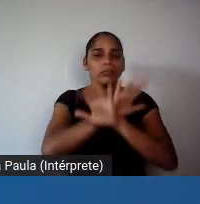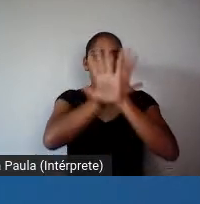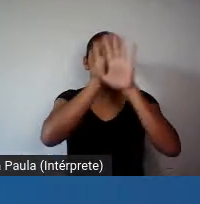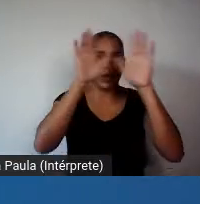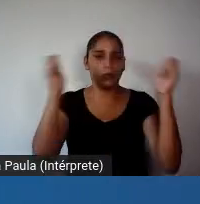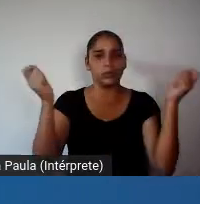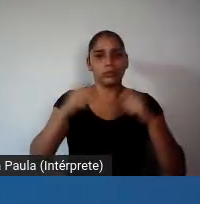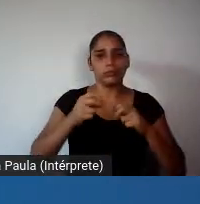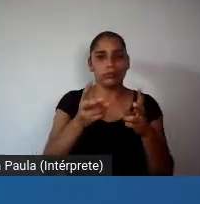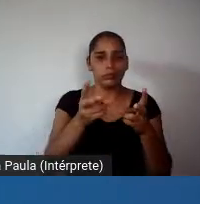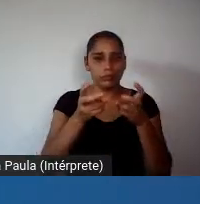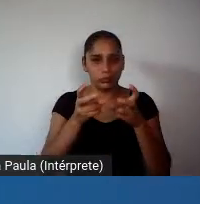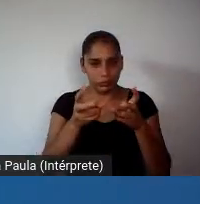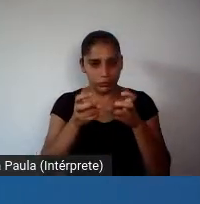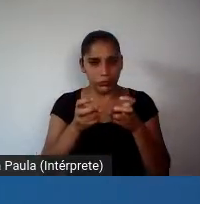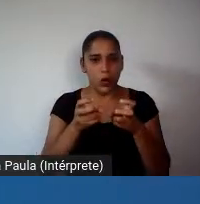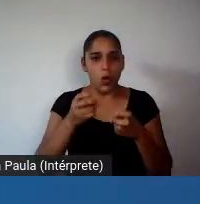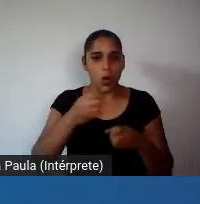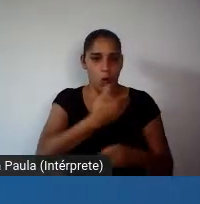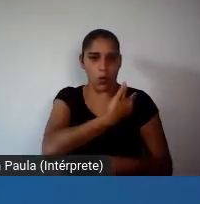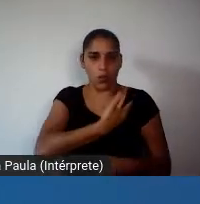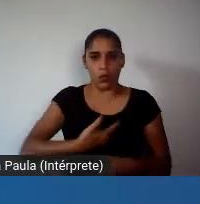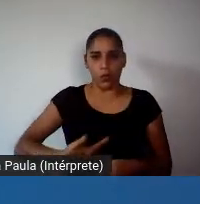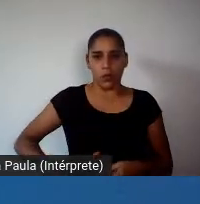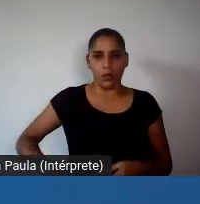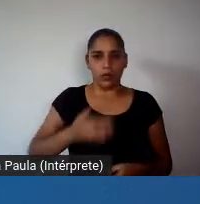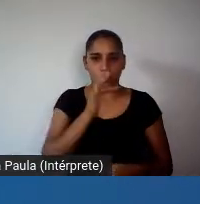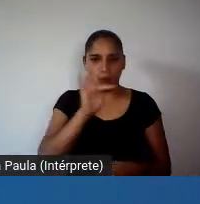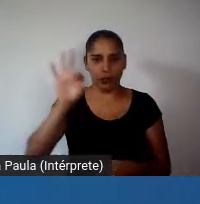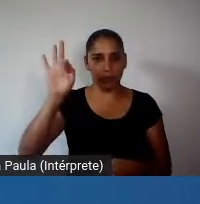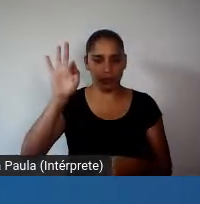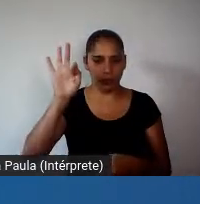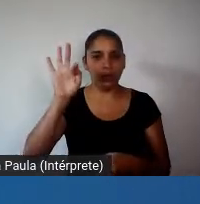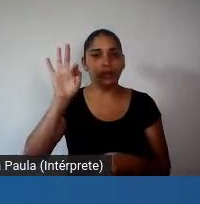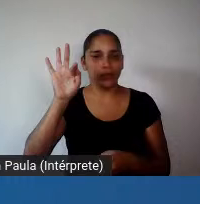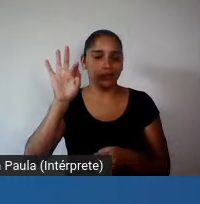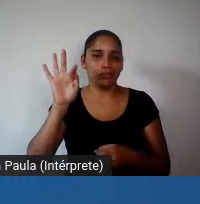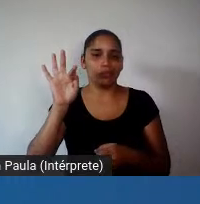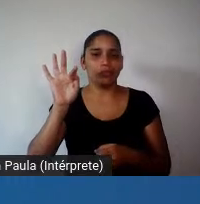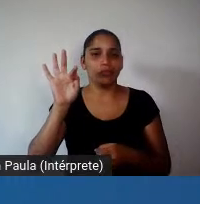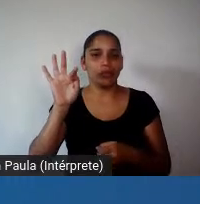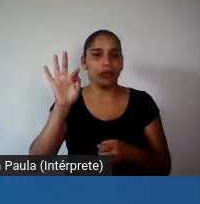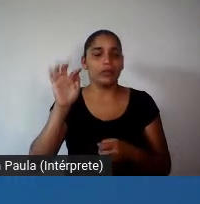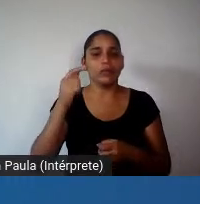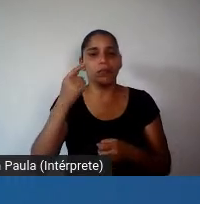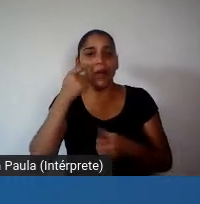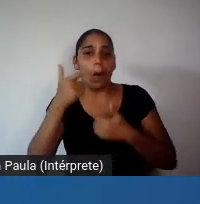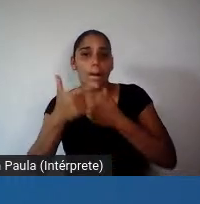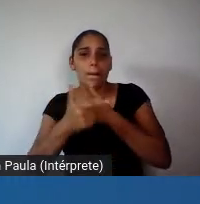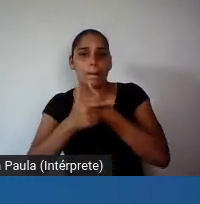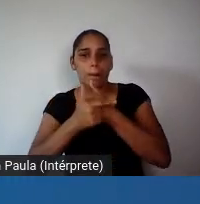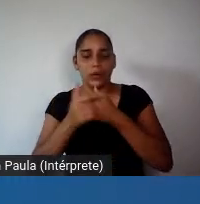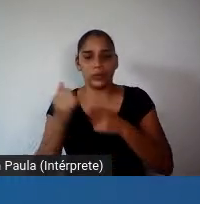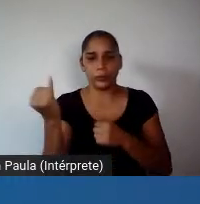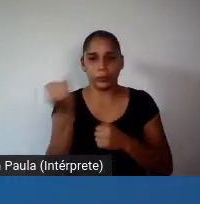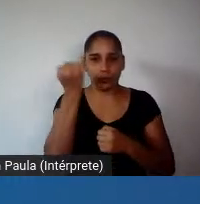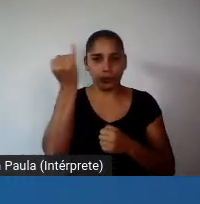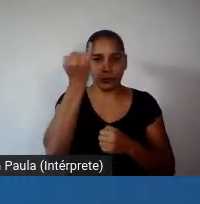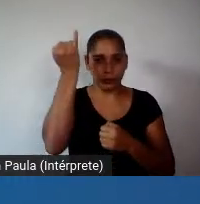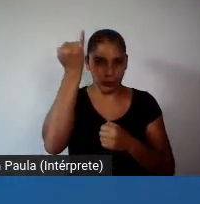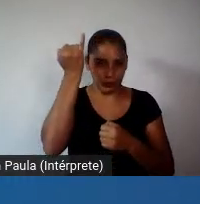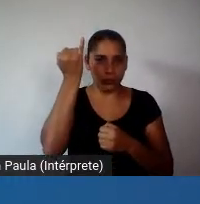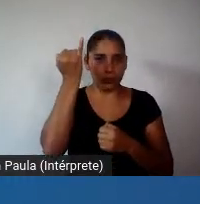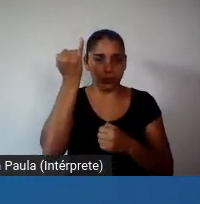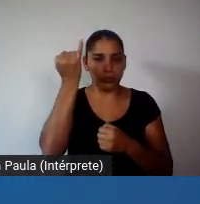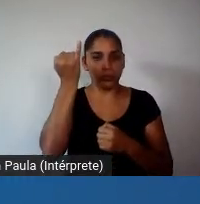é, o governo federal se abre completamente de ter um papel importante na pandemia, e ela fica, né,